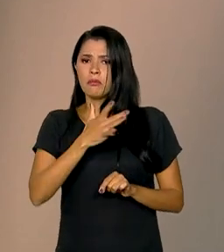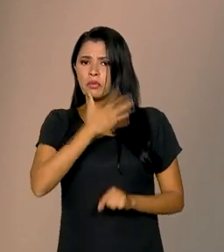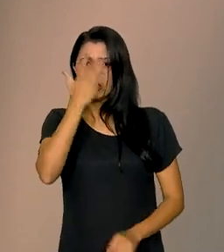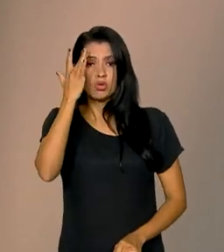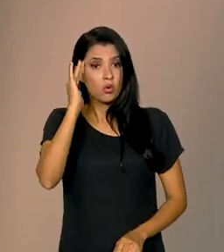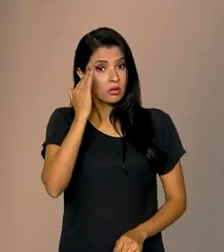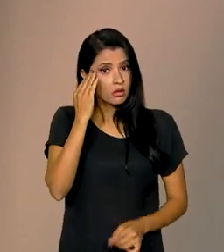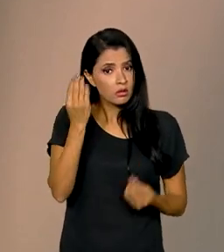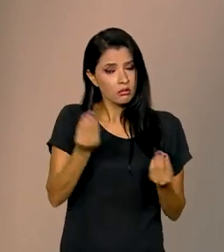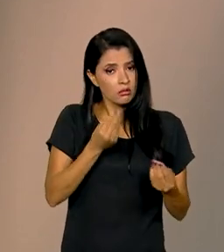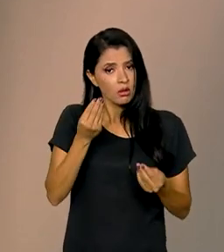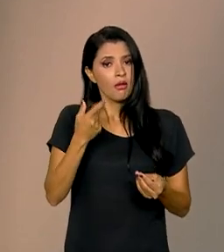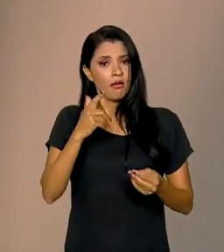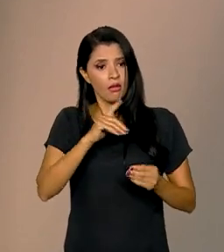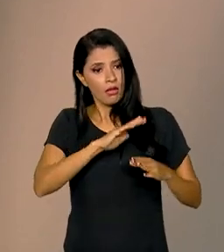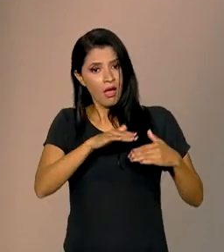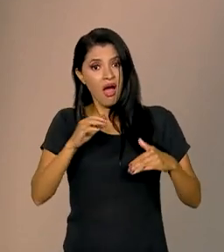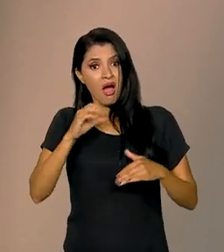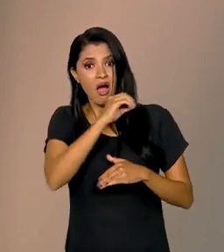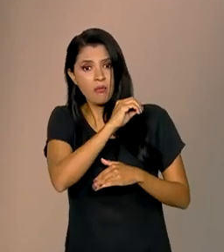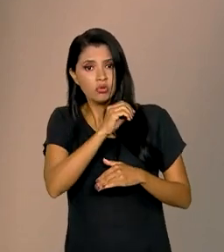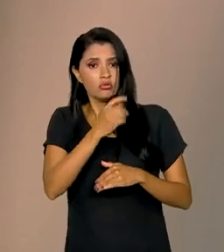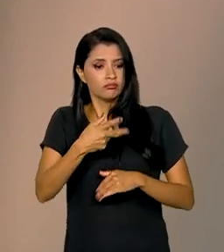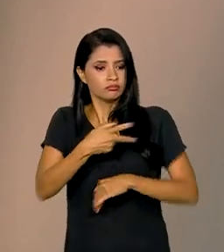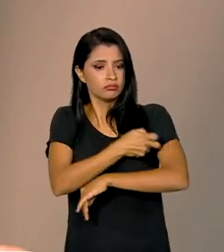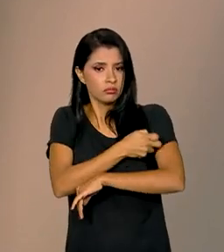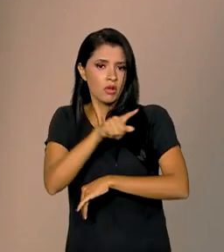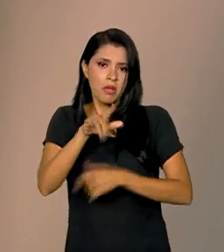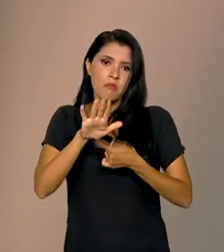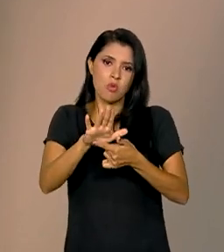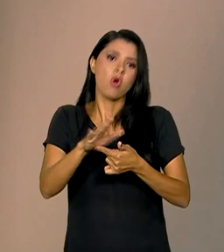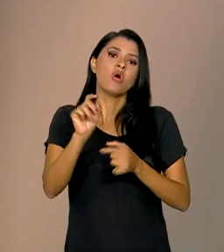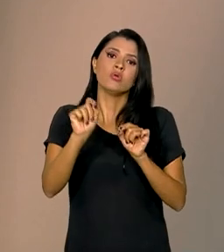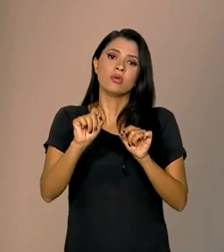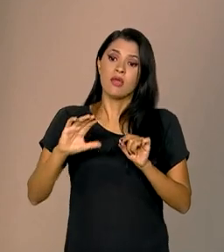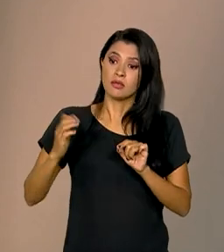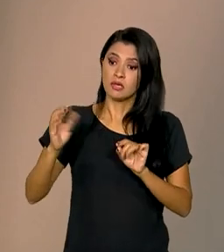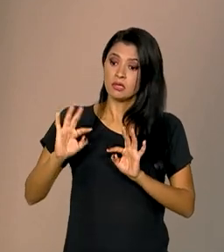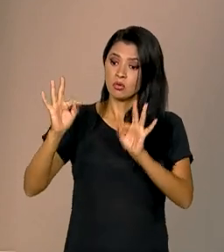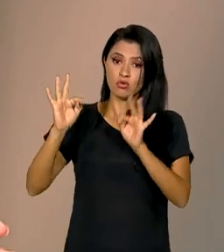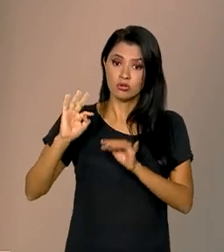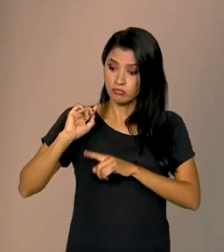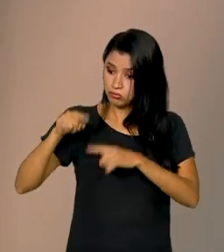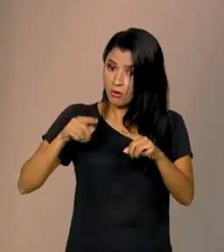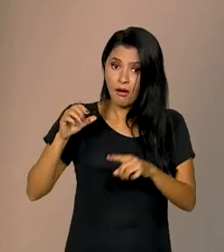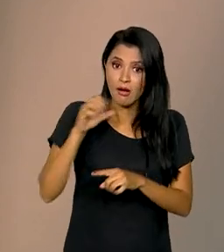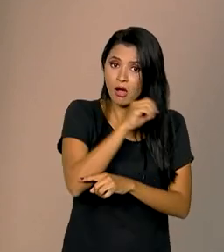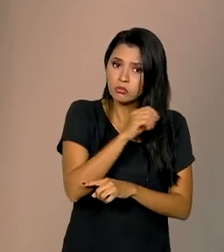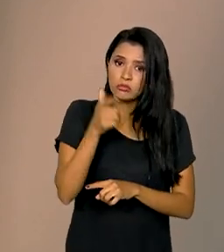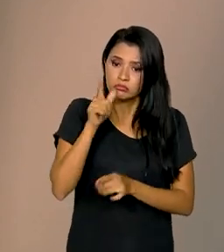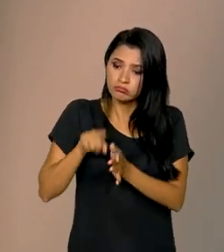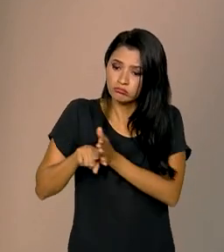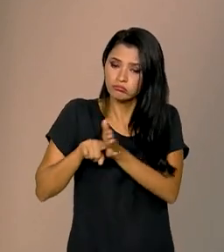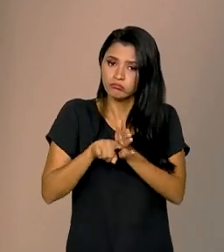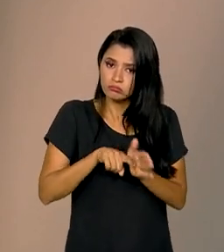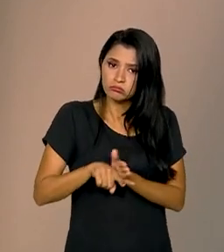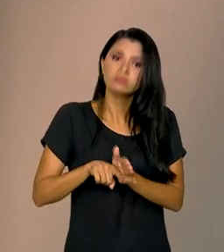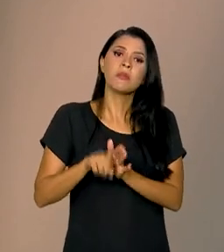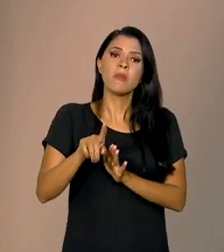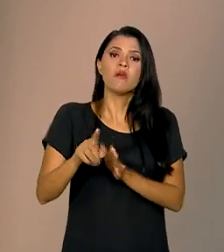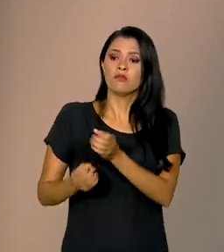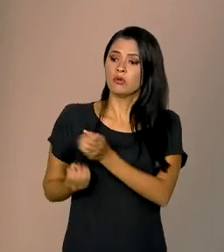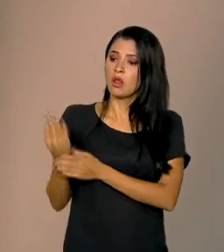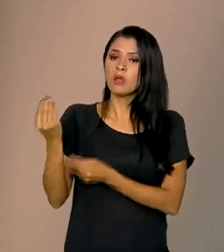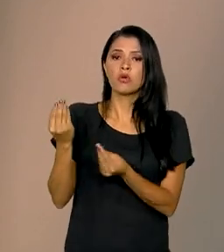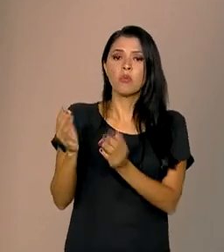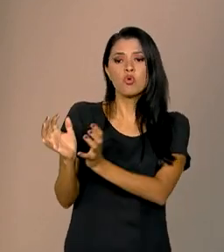saibam que esse desenvolvimento rápido é uma amostra do avanço da ciência e tecnologia. Mas que elas foram desenvolvidas a